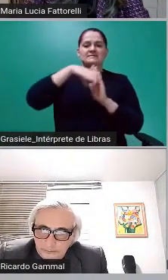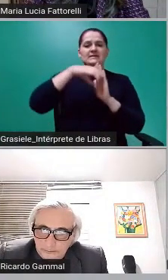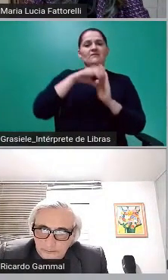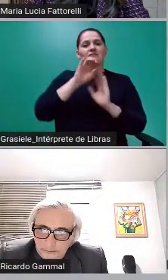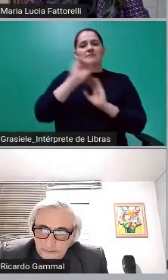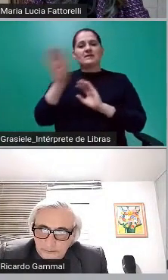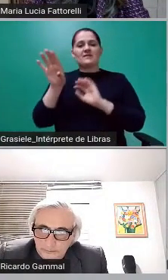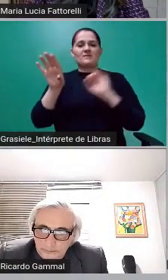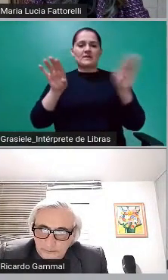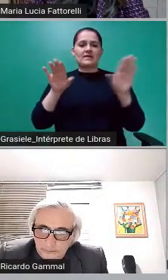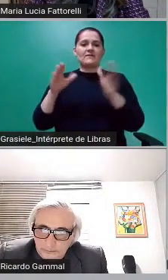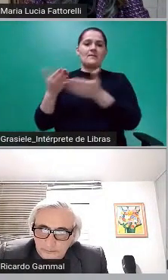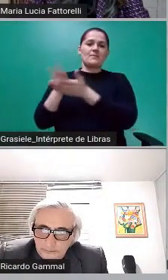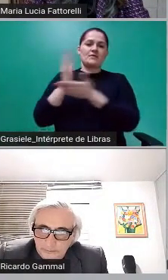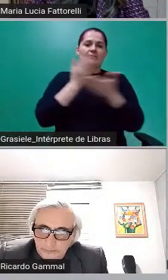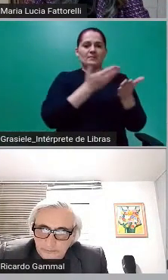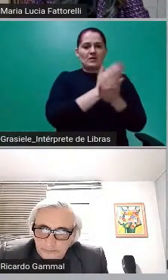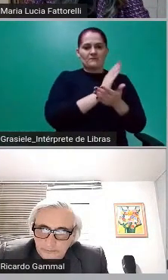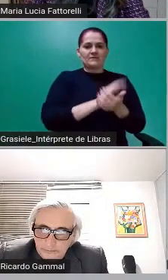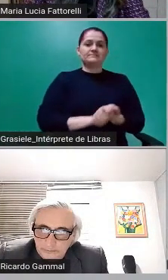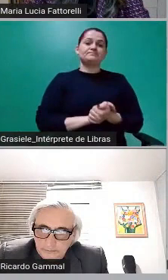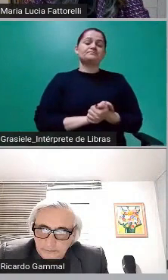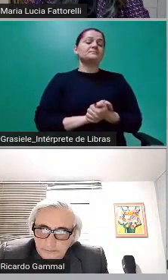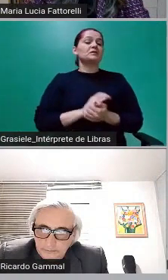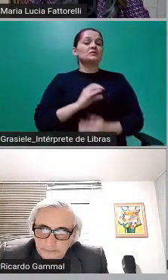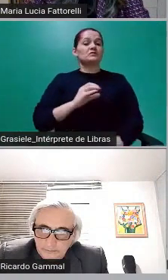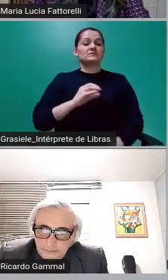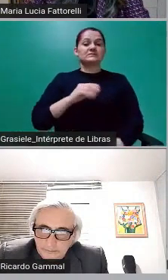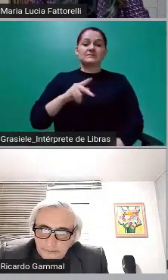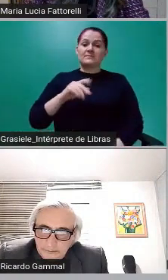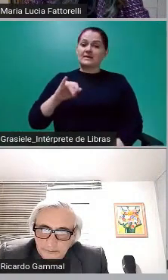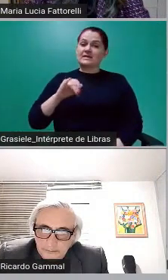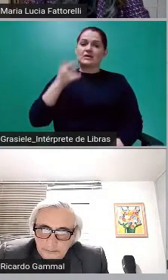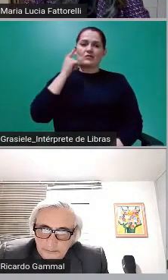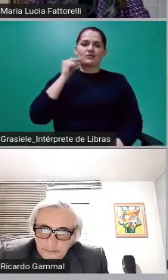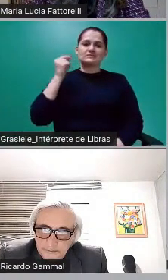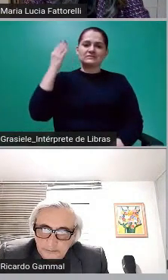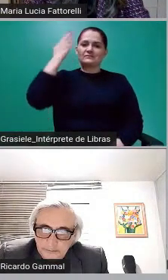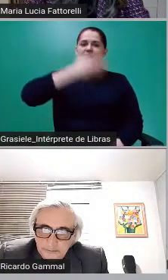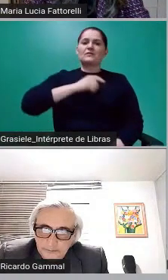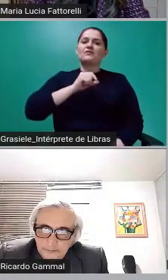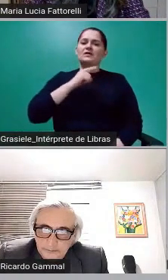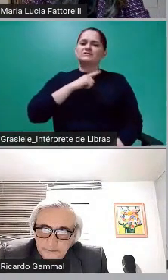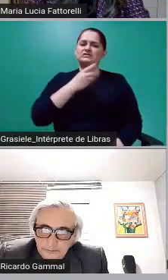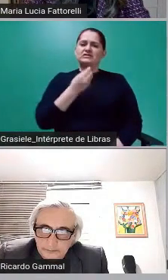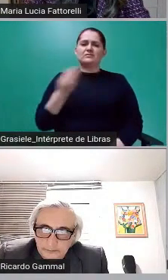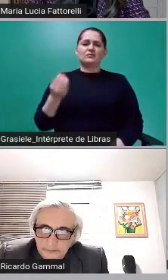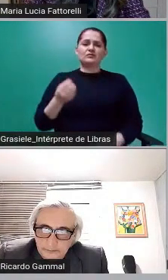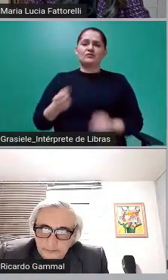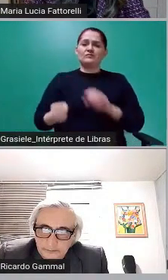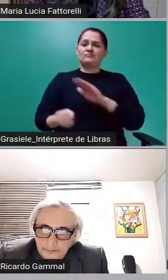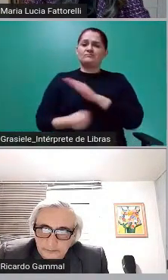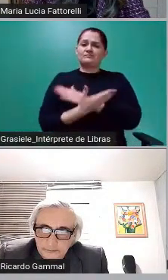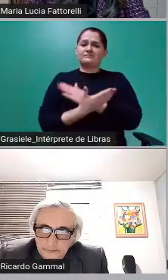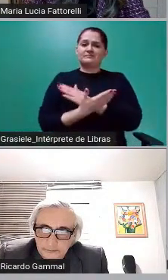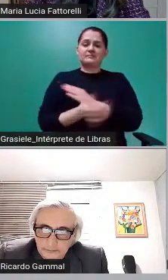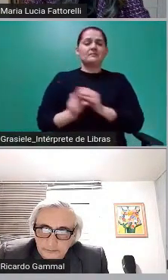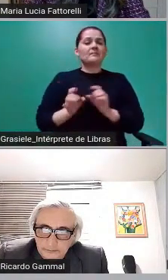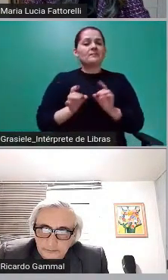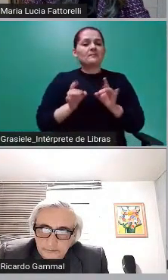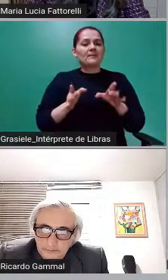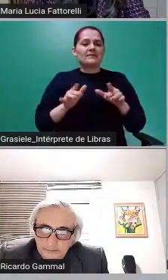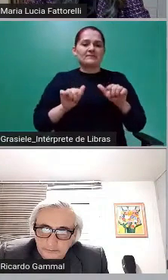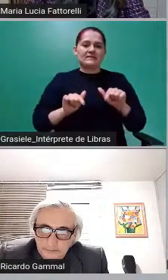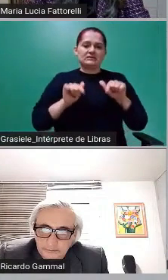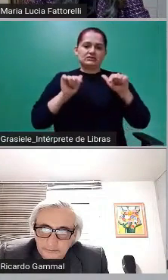também que havia muita fraude na comercialização dos títulos públicos. O Celso Pitta